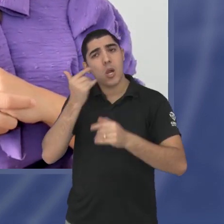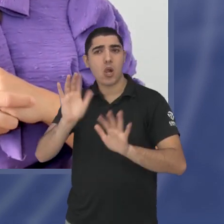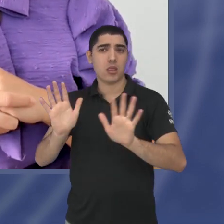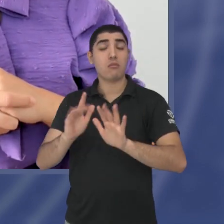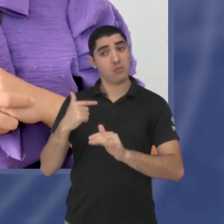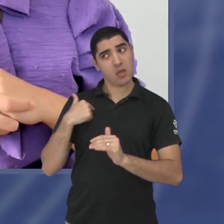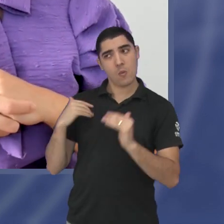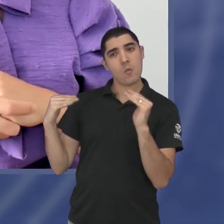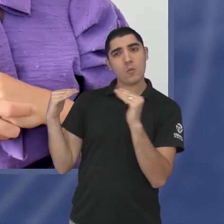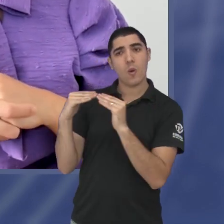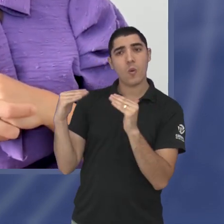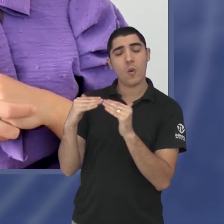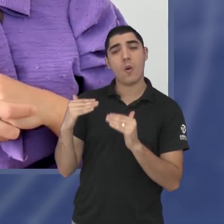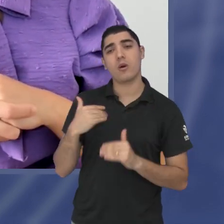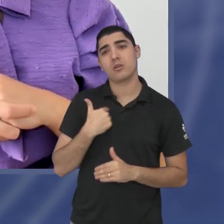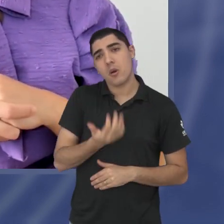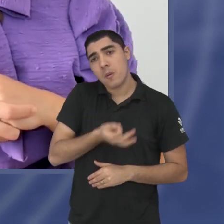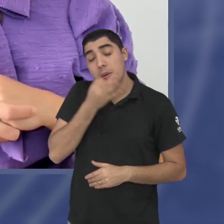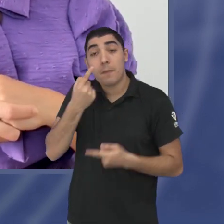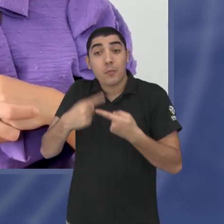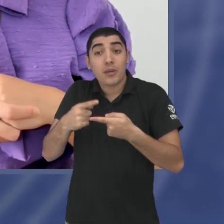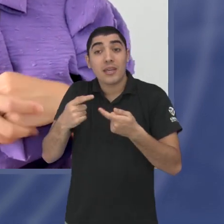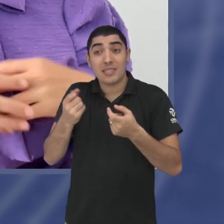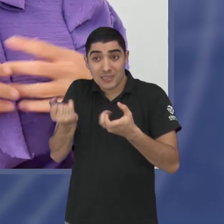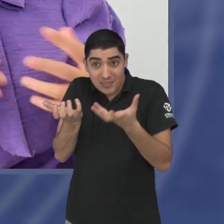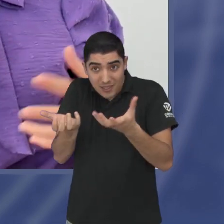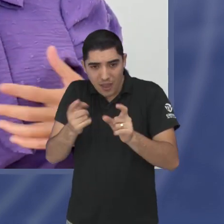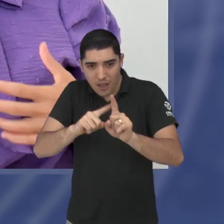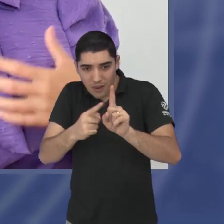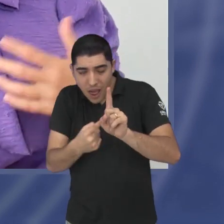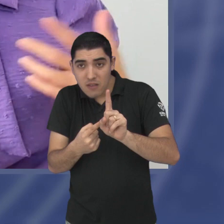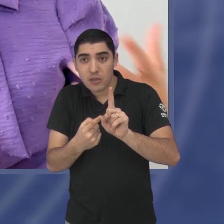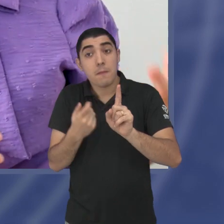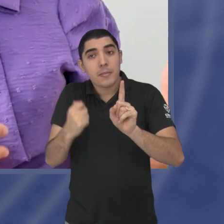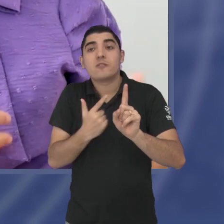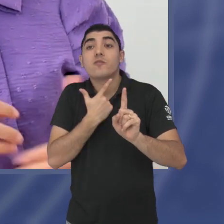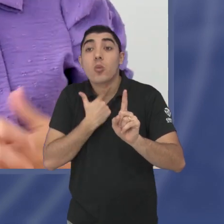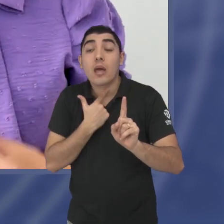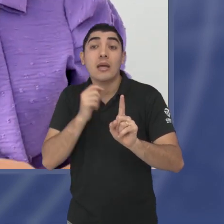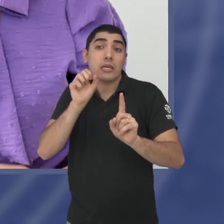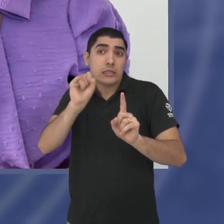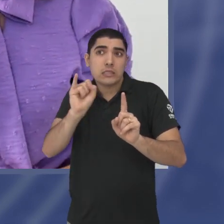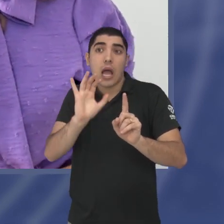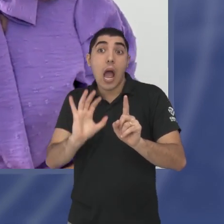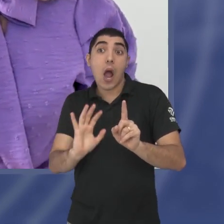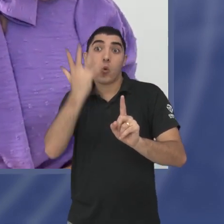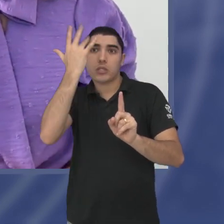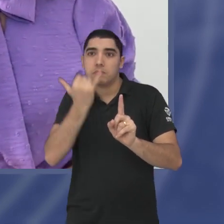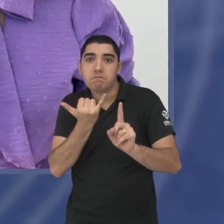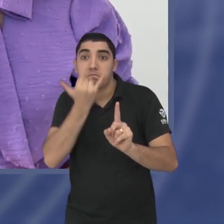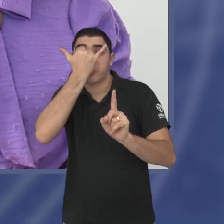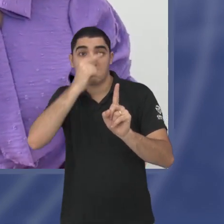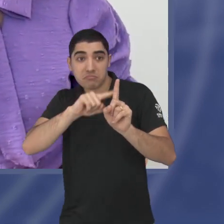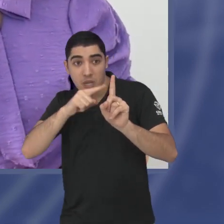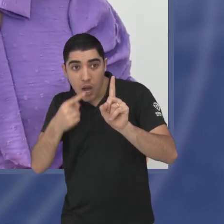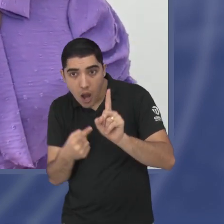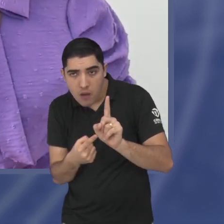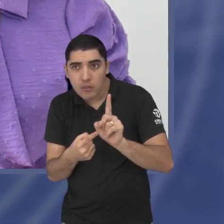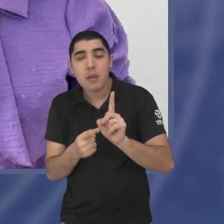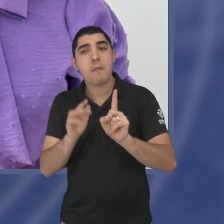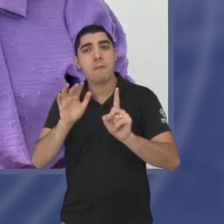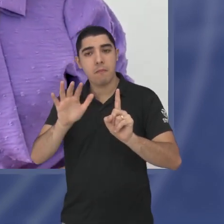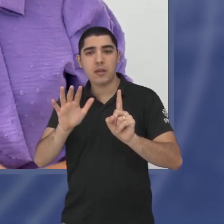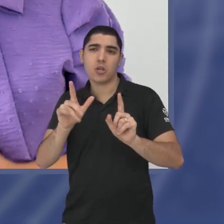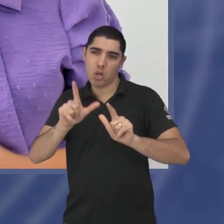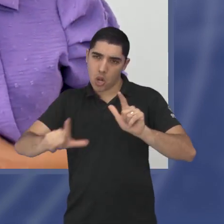acredito que nós precisamos querer mesmo que aconteça de surpresa a gente sabe de fato quando a gente quer ter um filho